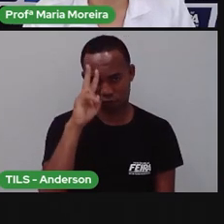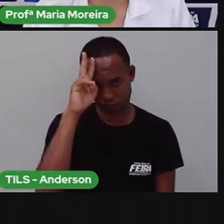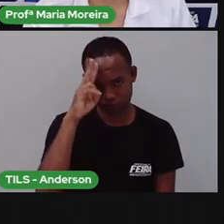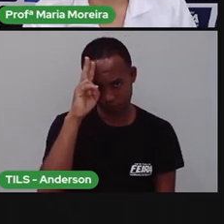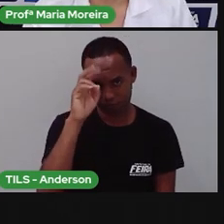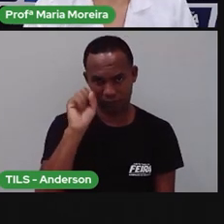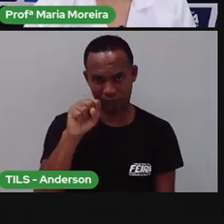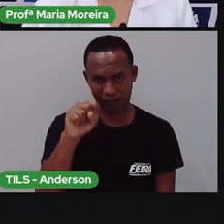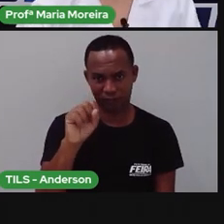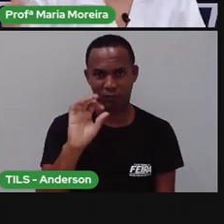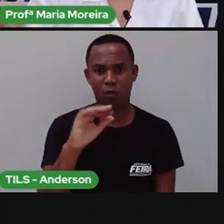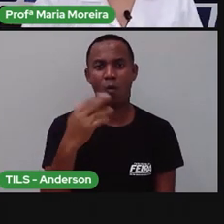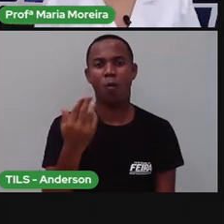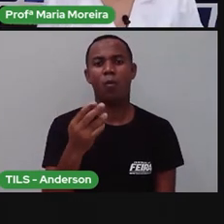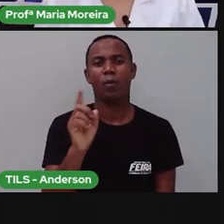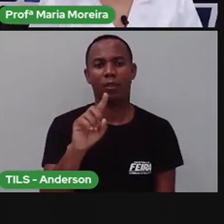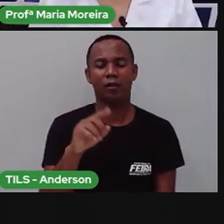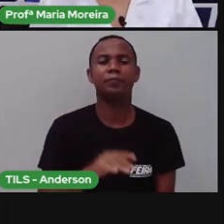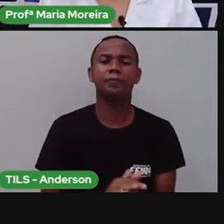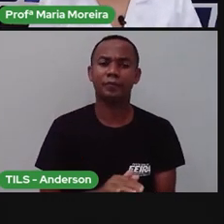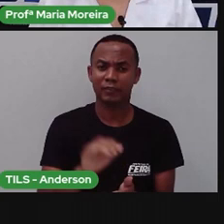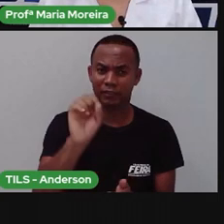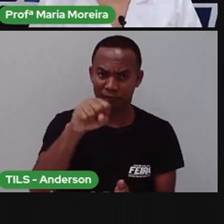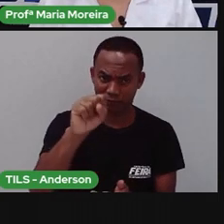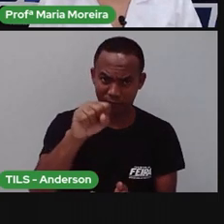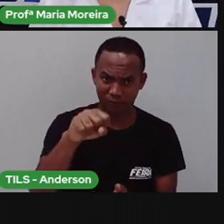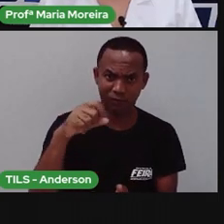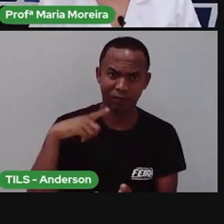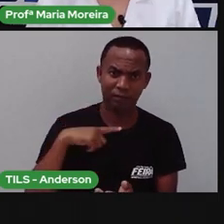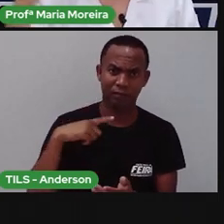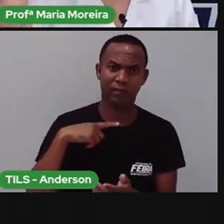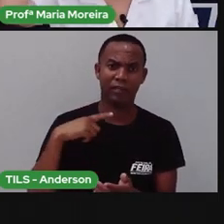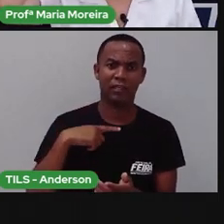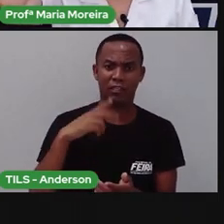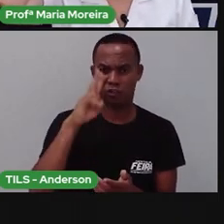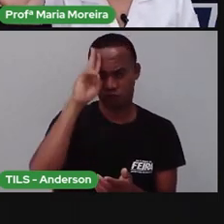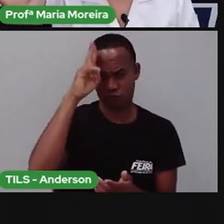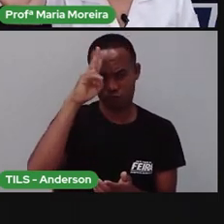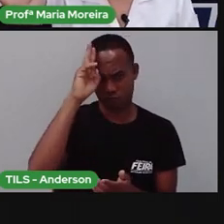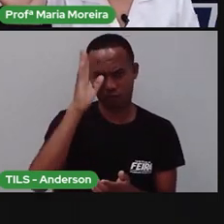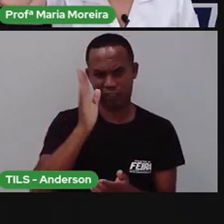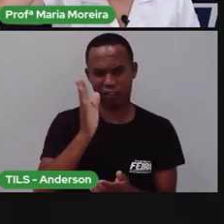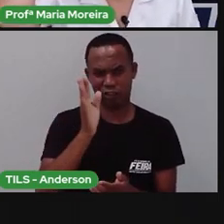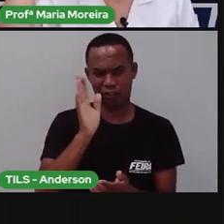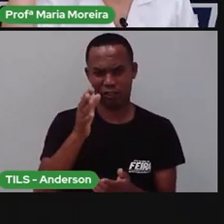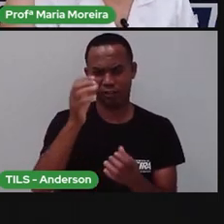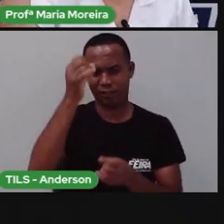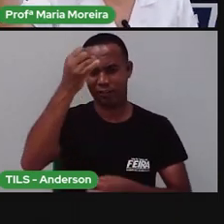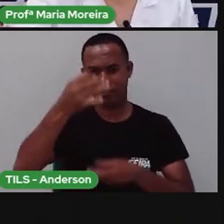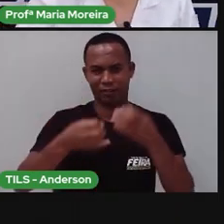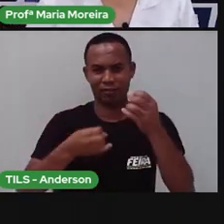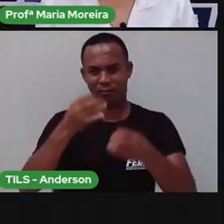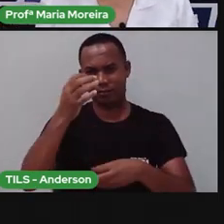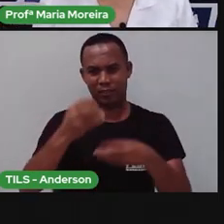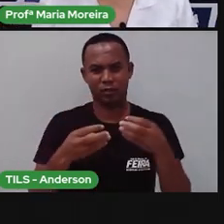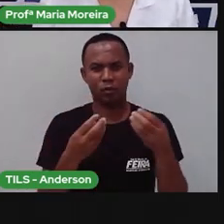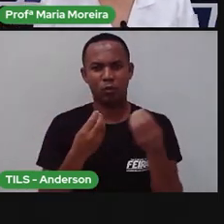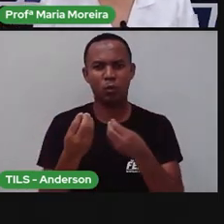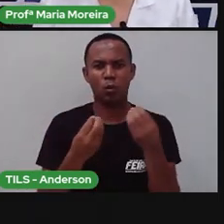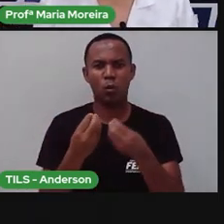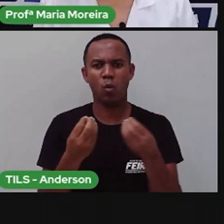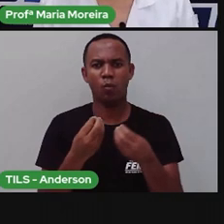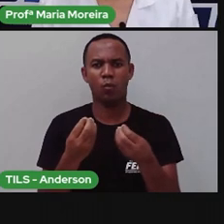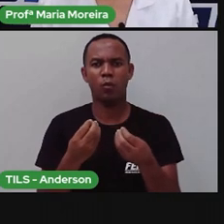agora. Lógico que eles possuem uma história, né? E aí, a gente já falou aqui sobre evolução. Vamos falar mais uma vez.